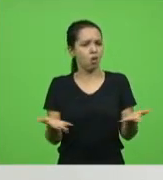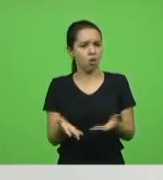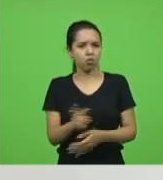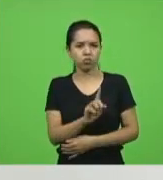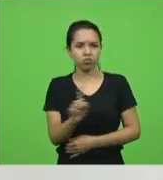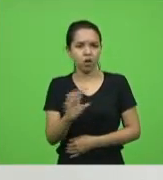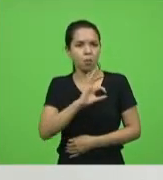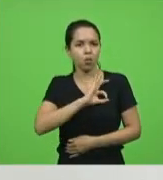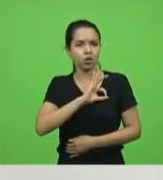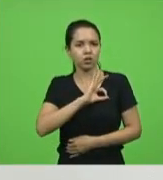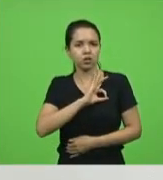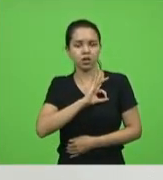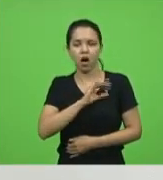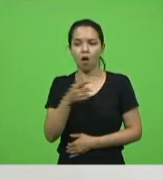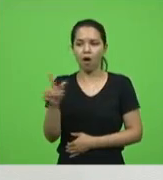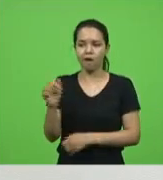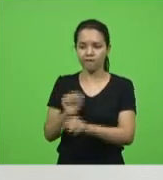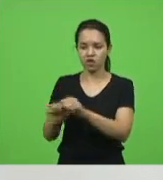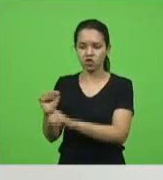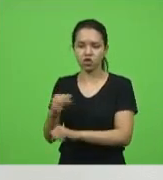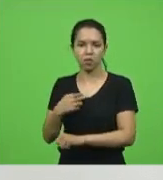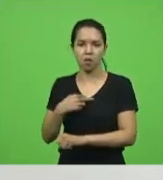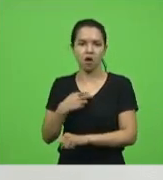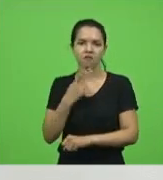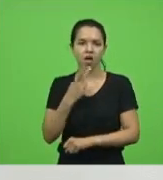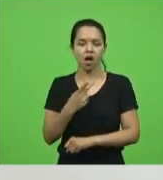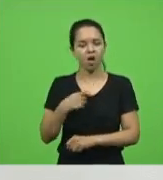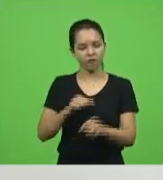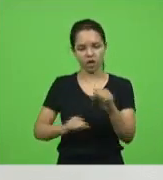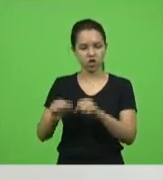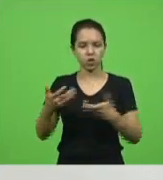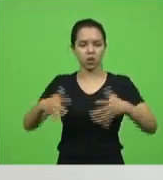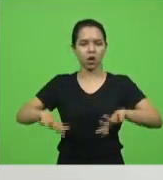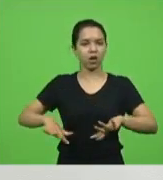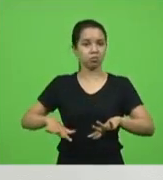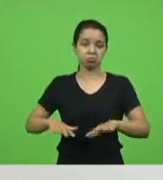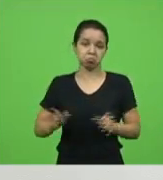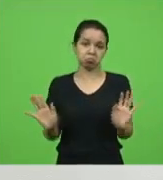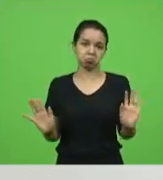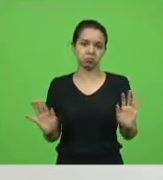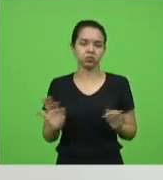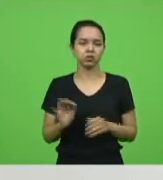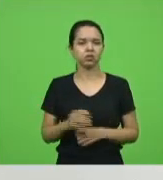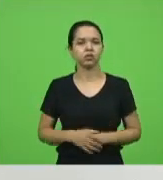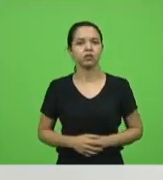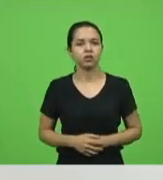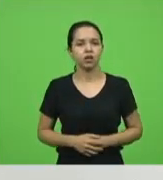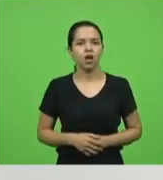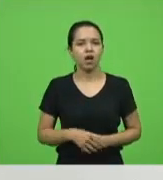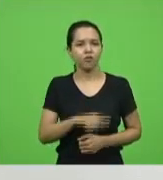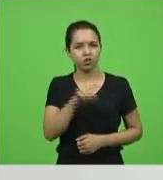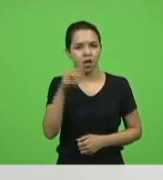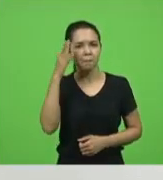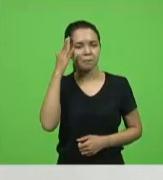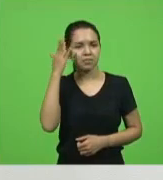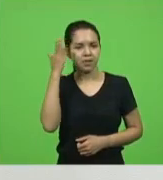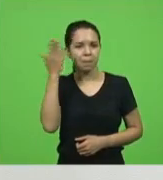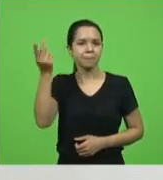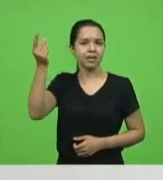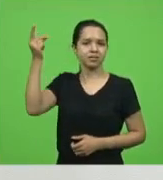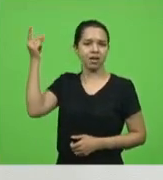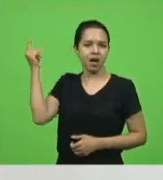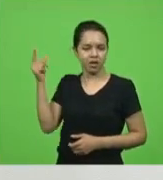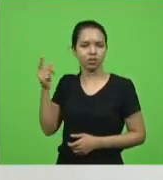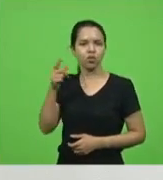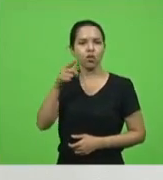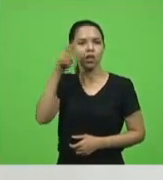não pode nem fazer faxina, se ele falar não vou fazer, não faço. Teve um tempo, quem é mais antigo vai se lembrar também que o tempo de duração